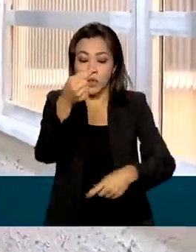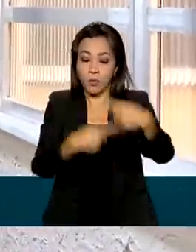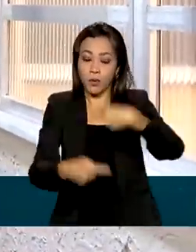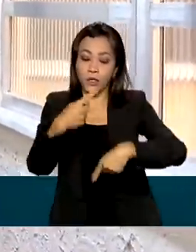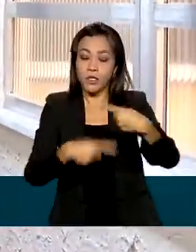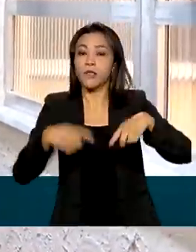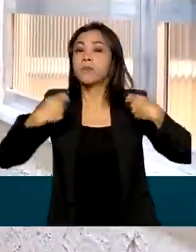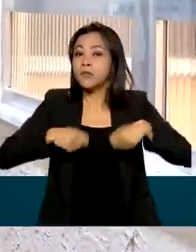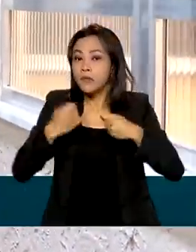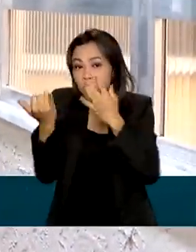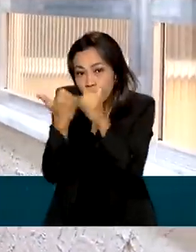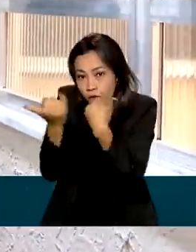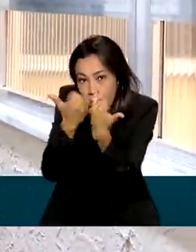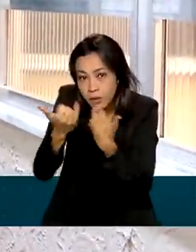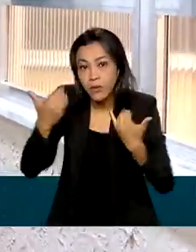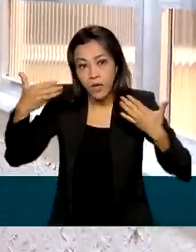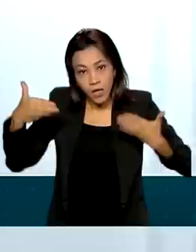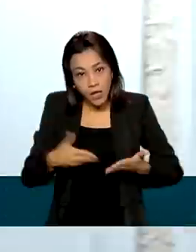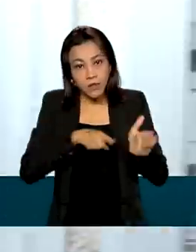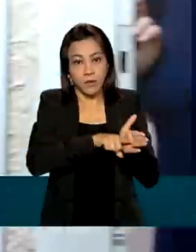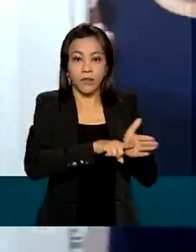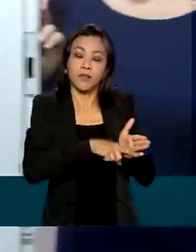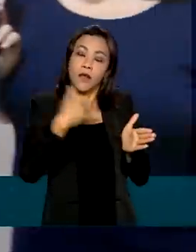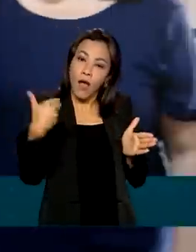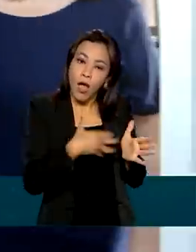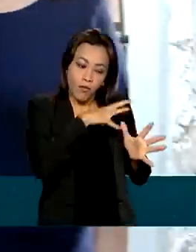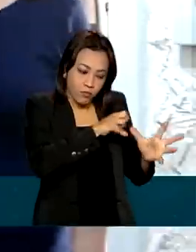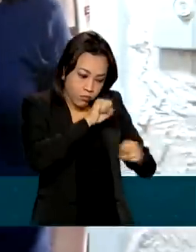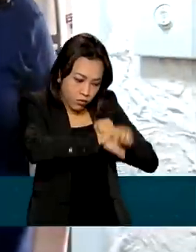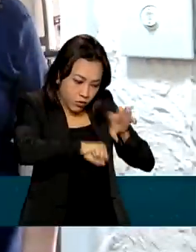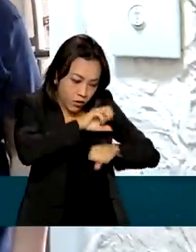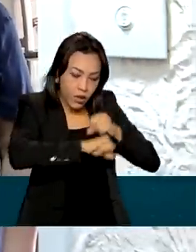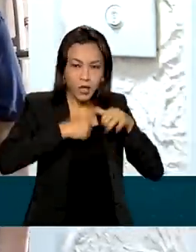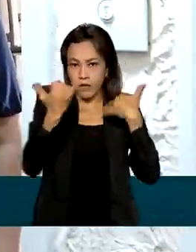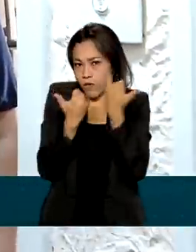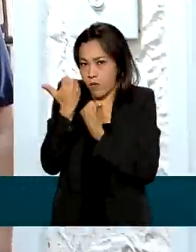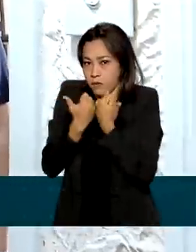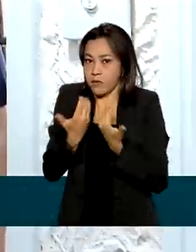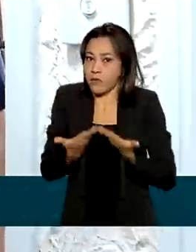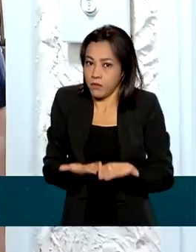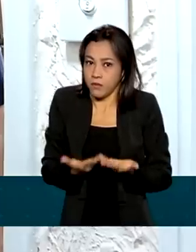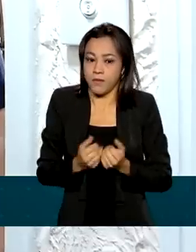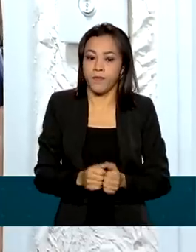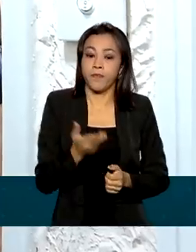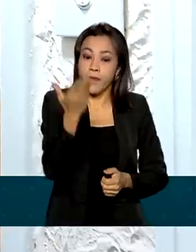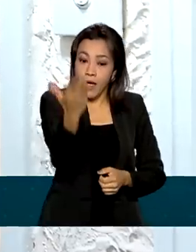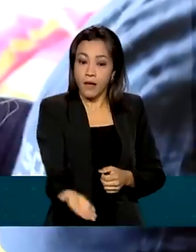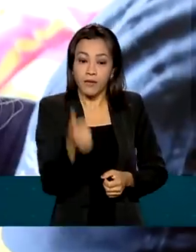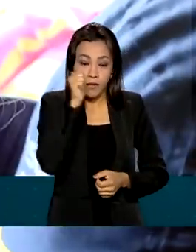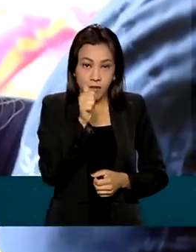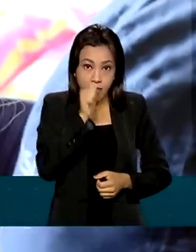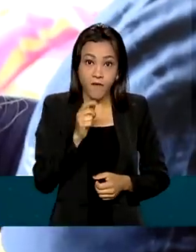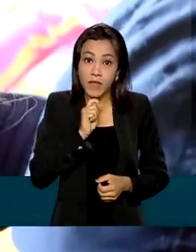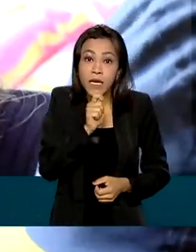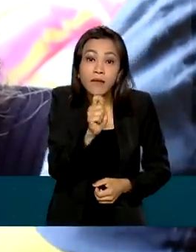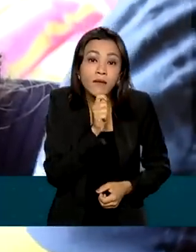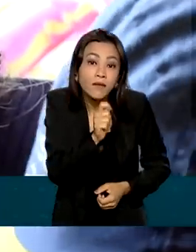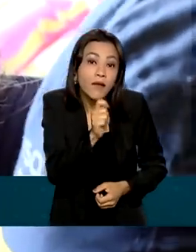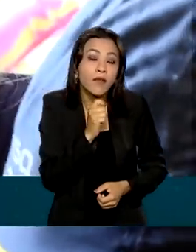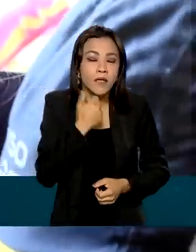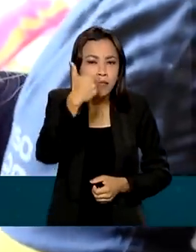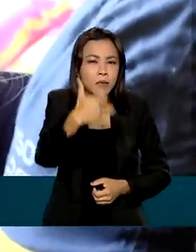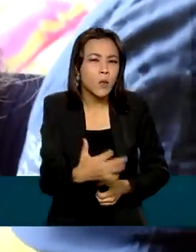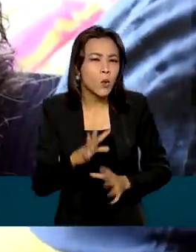E o censo é essa informação capilarizada. No primeiro dia do censo, a dona de casa, Esmere do Vale, foi entrevistada. Ela diz que